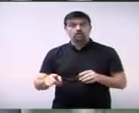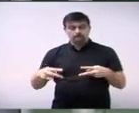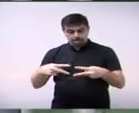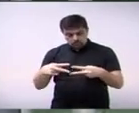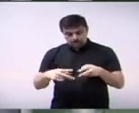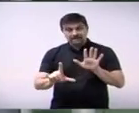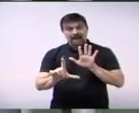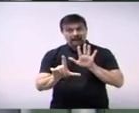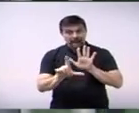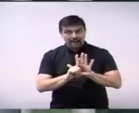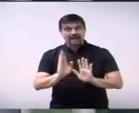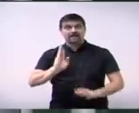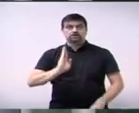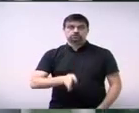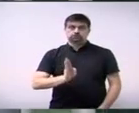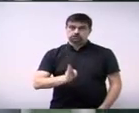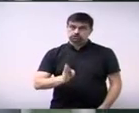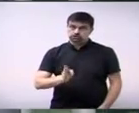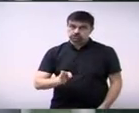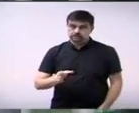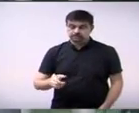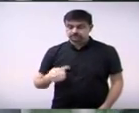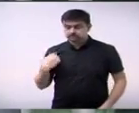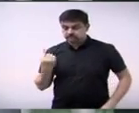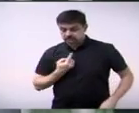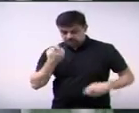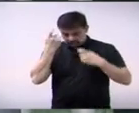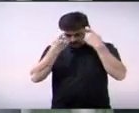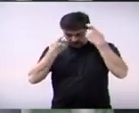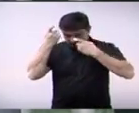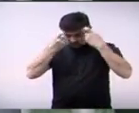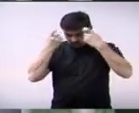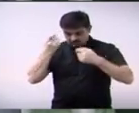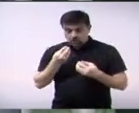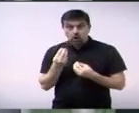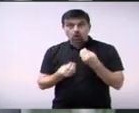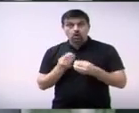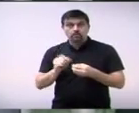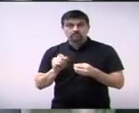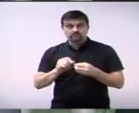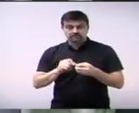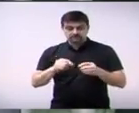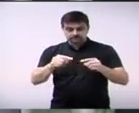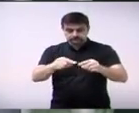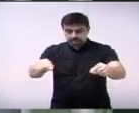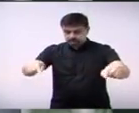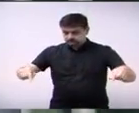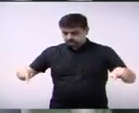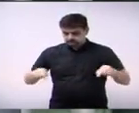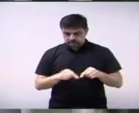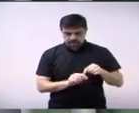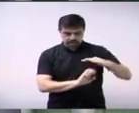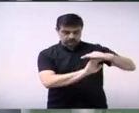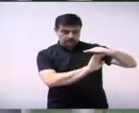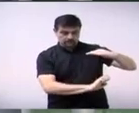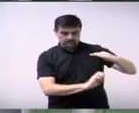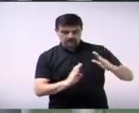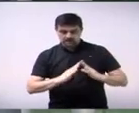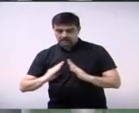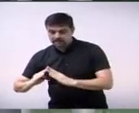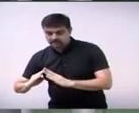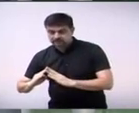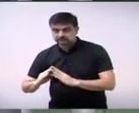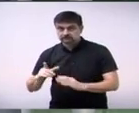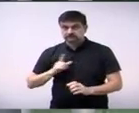E, no caso da preocupação de regulamentar os desmembramentos de lotes, alguns moradores estão